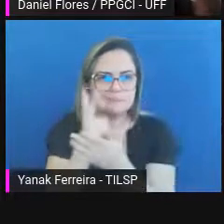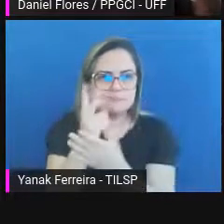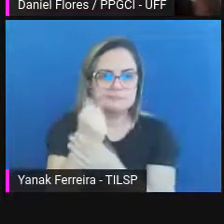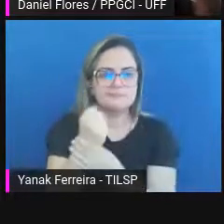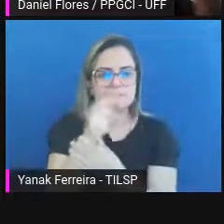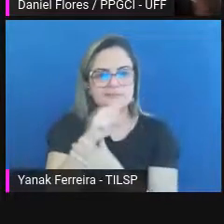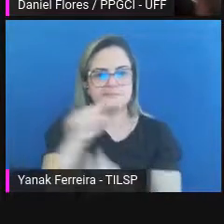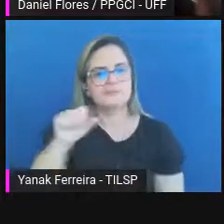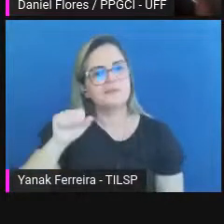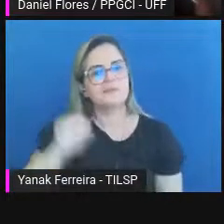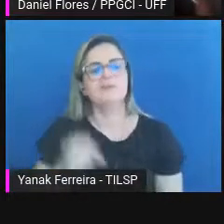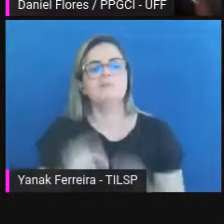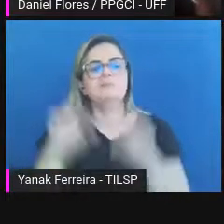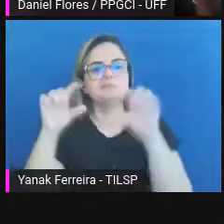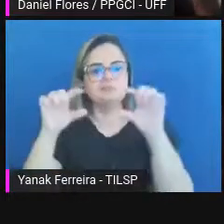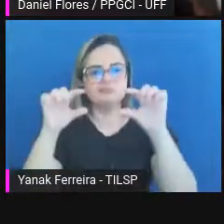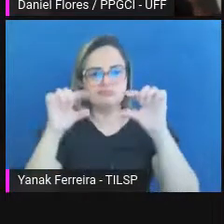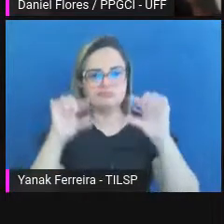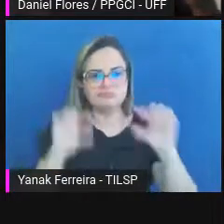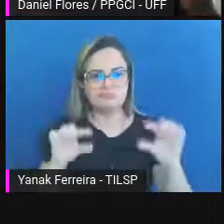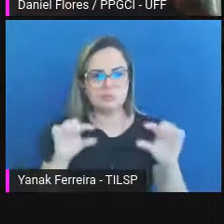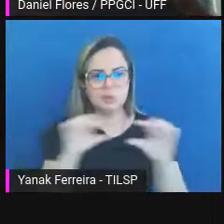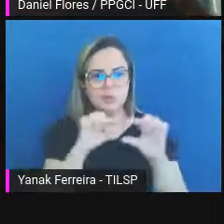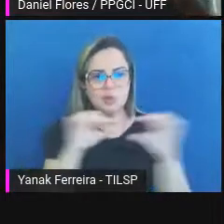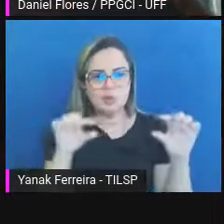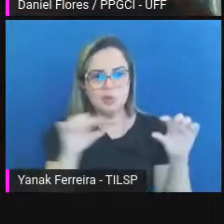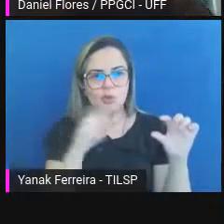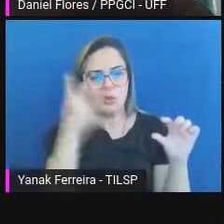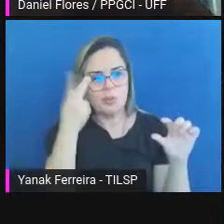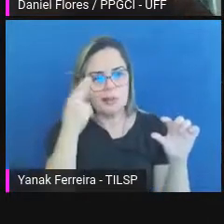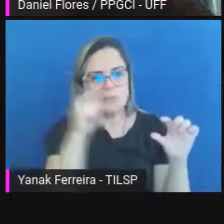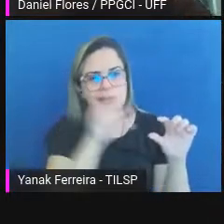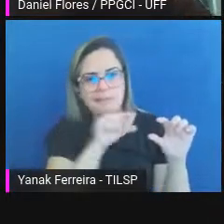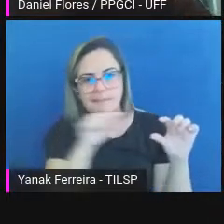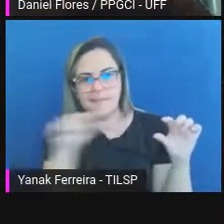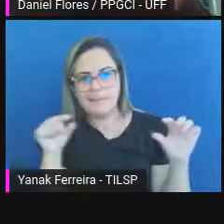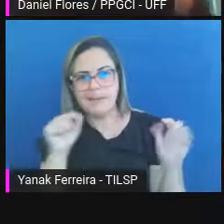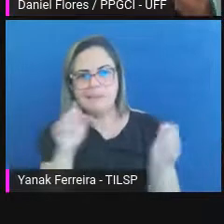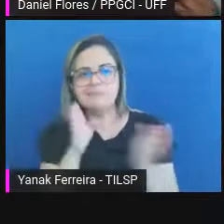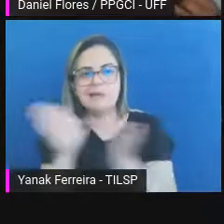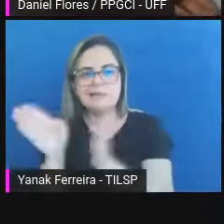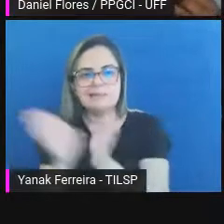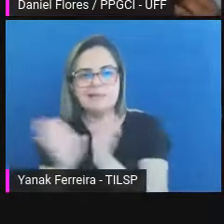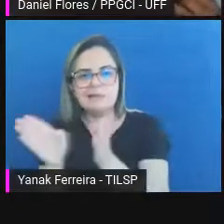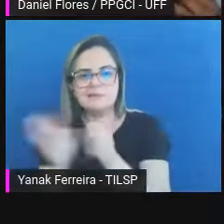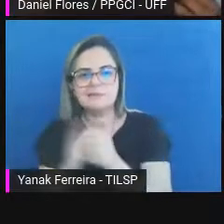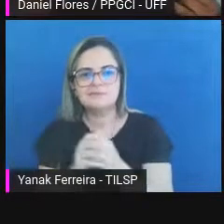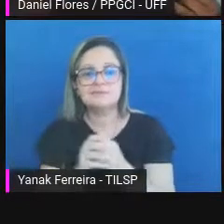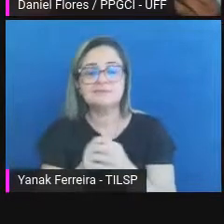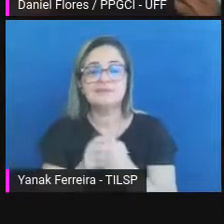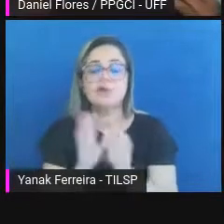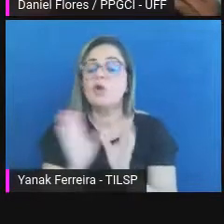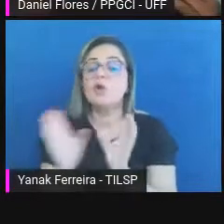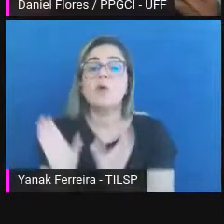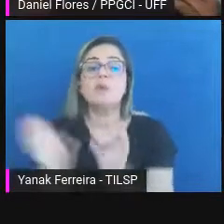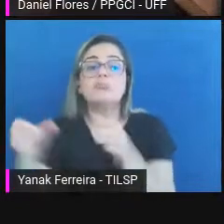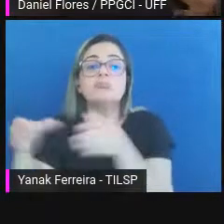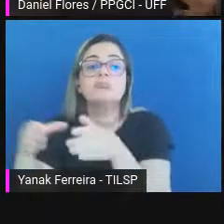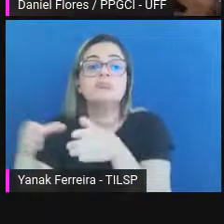logo abaixo normalizar para acesso, qual é o pacote mesmo do acesso?